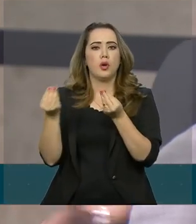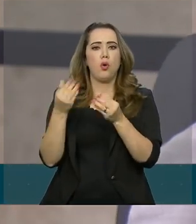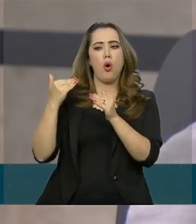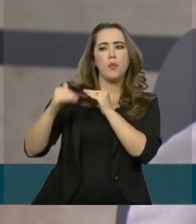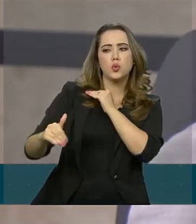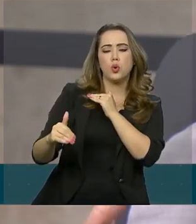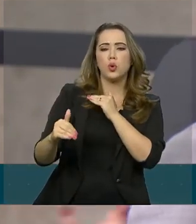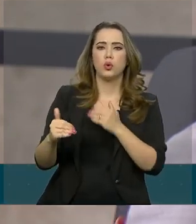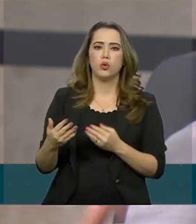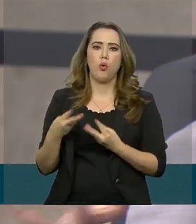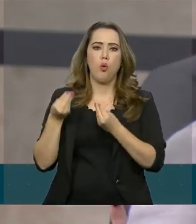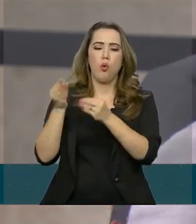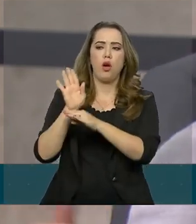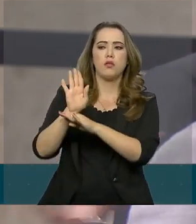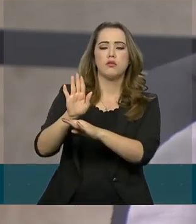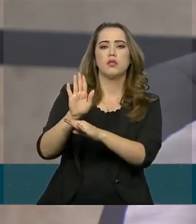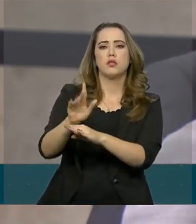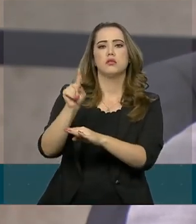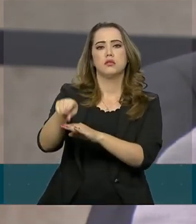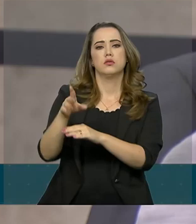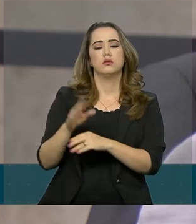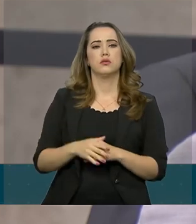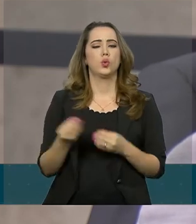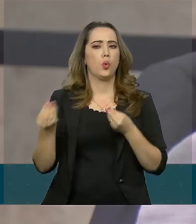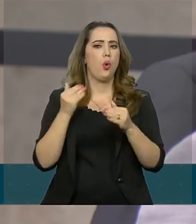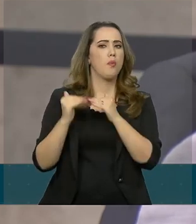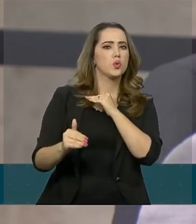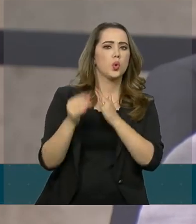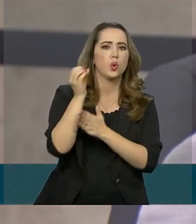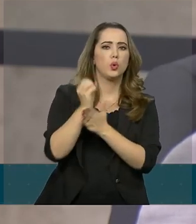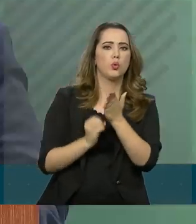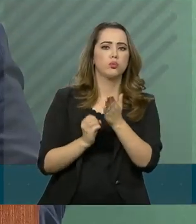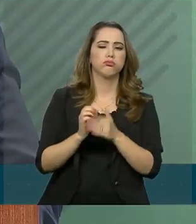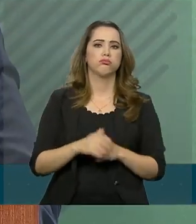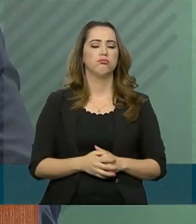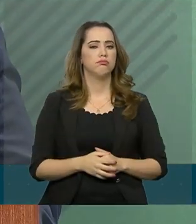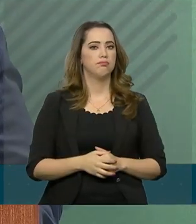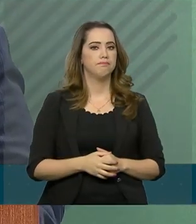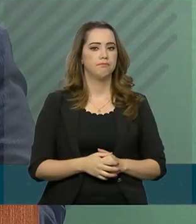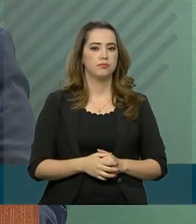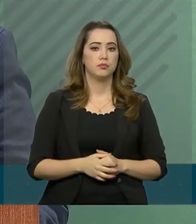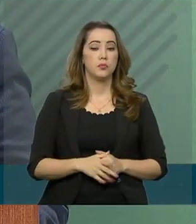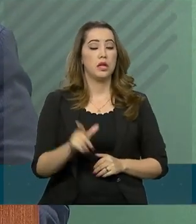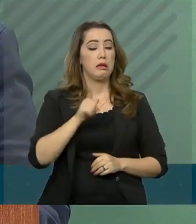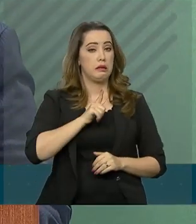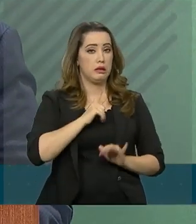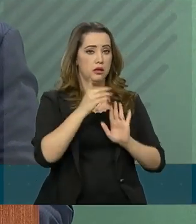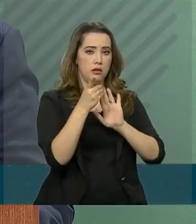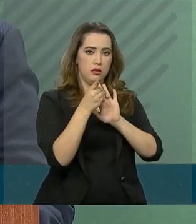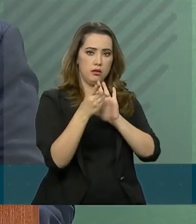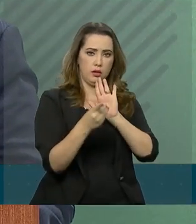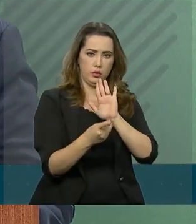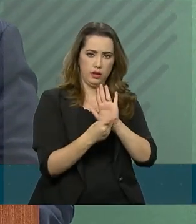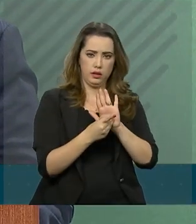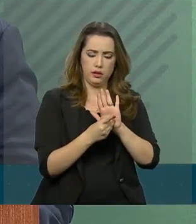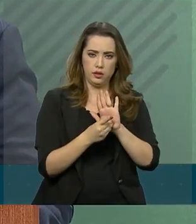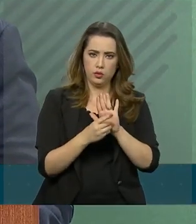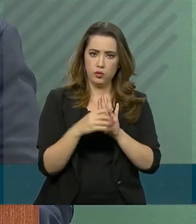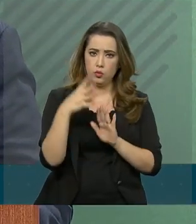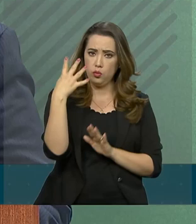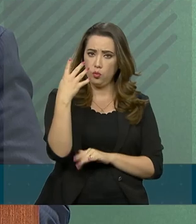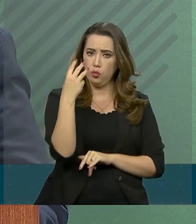negado esse apoio? Como foi negado esse apoio? Há um decreto, que é o decreto